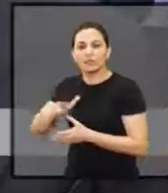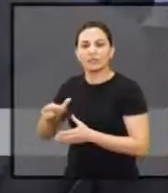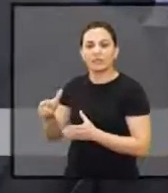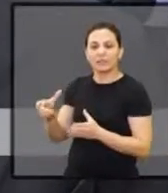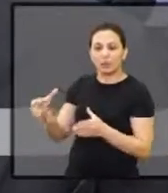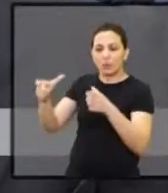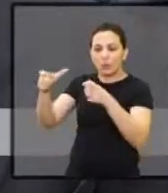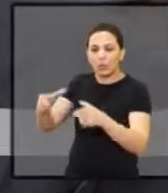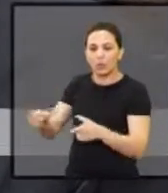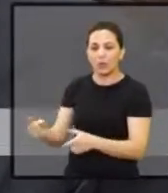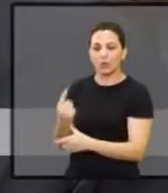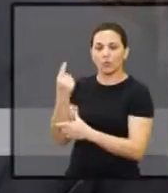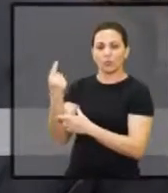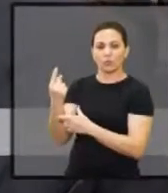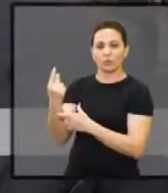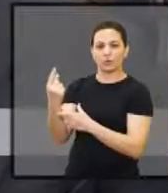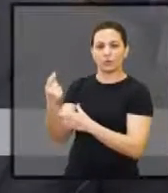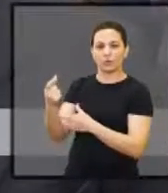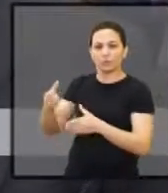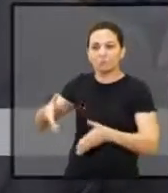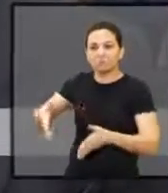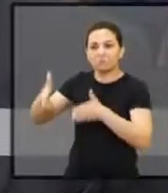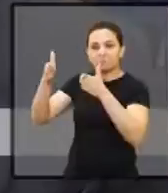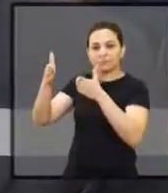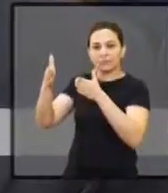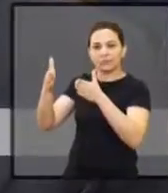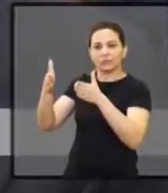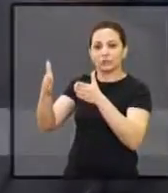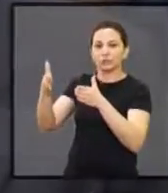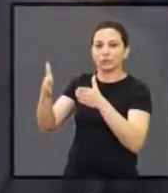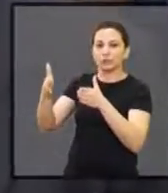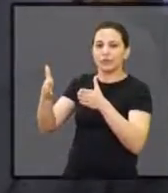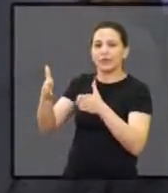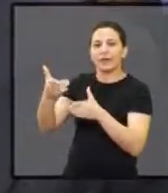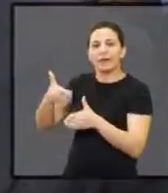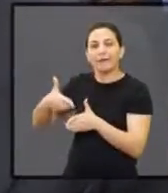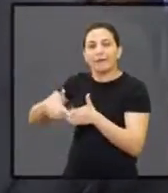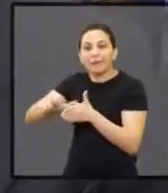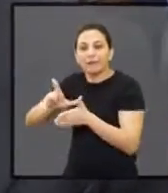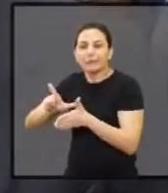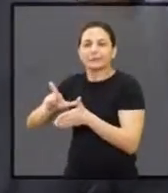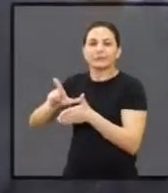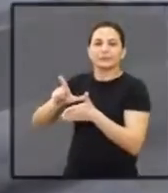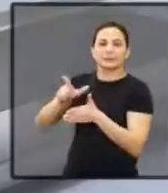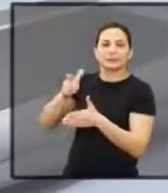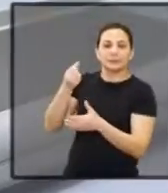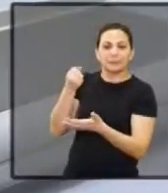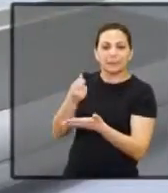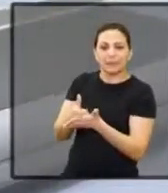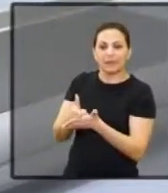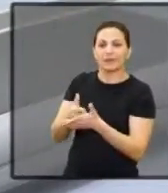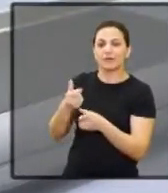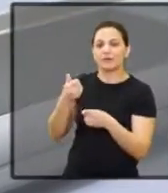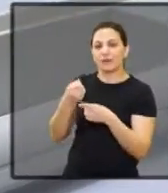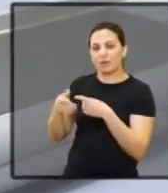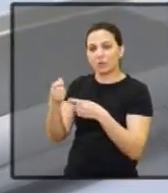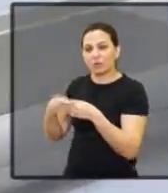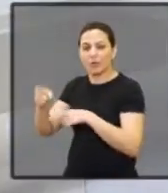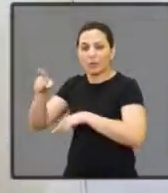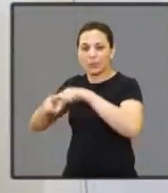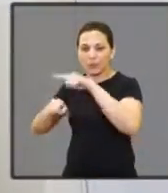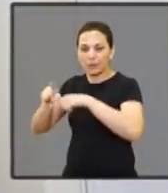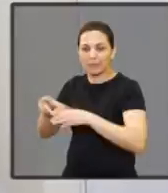centrar, colocar aqui vários pontos que ela pagava, inclusive aluguel, ela está trazendo todos os